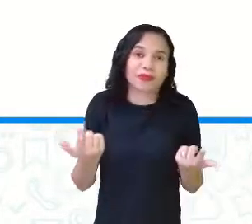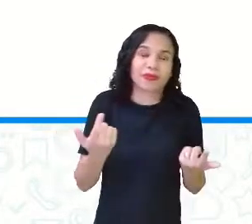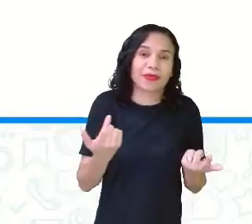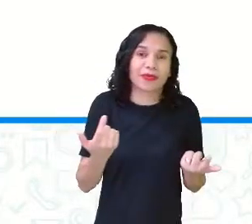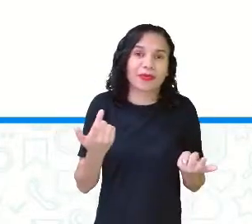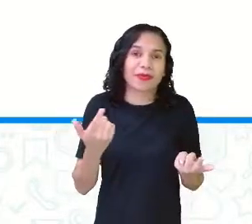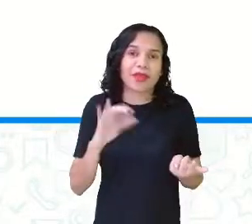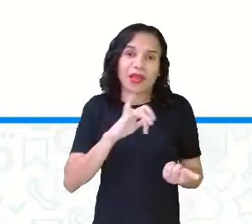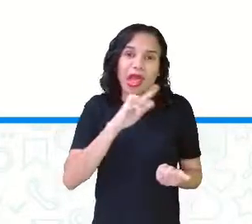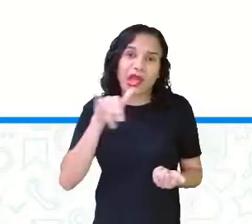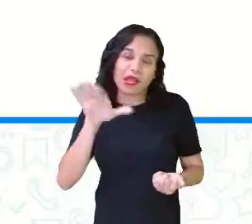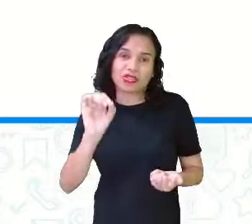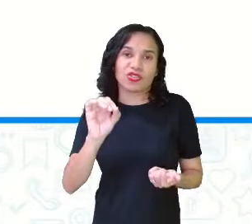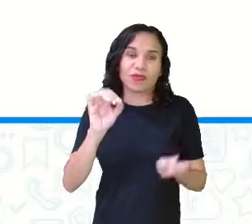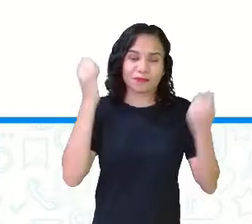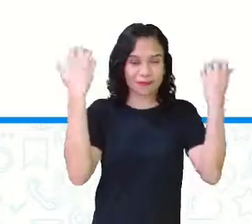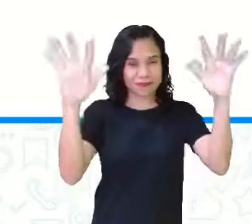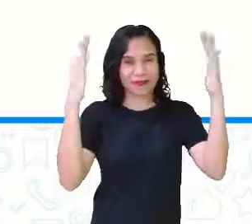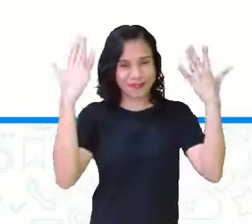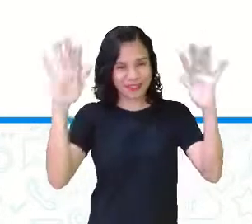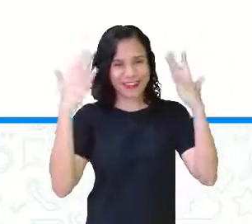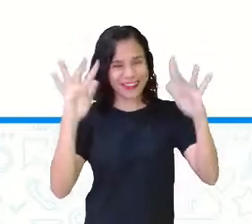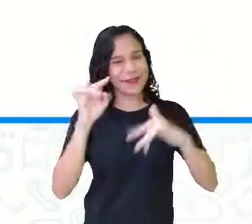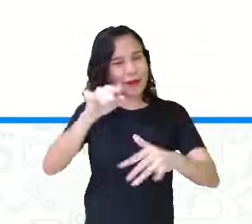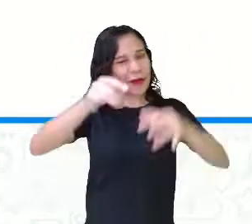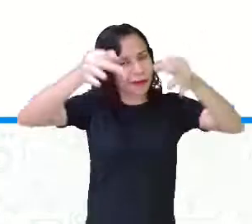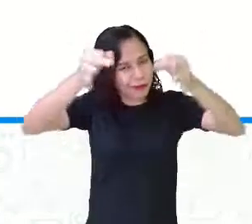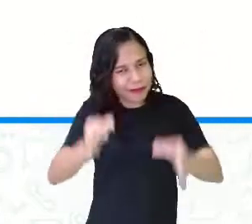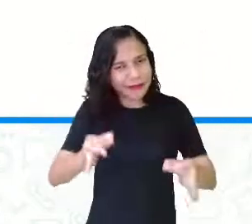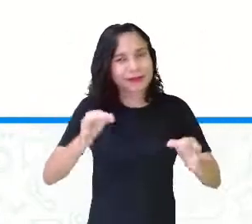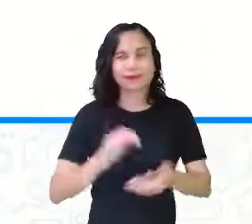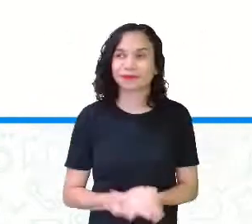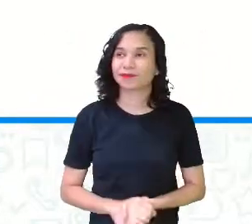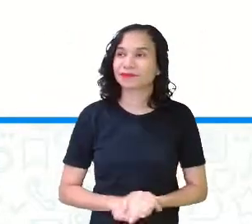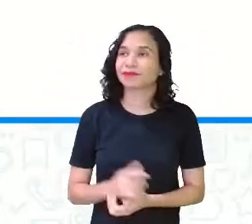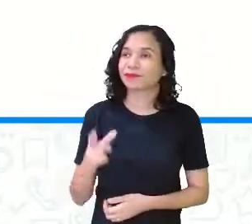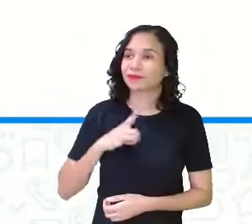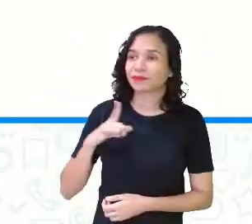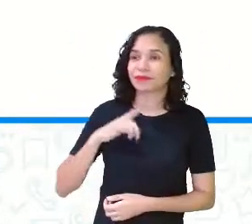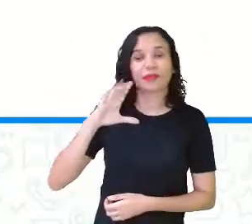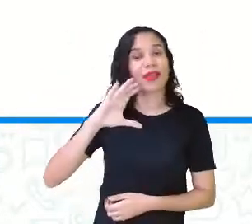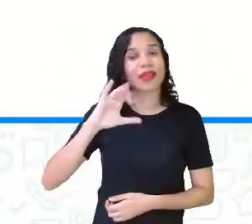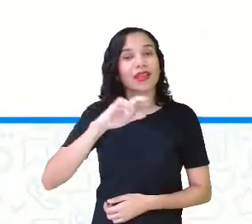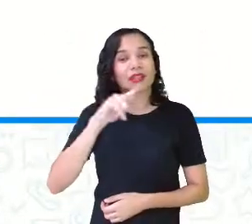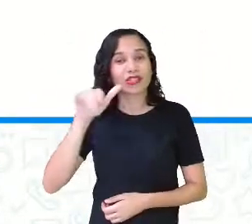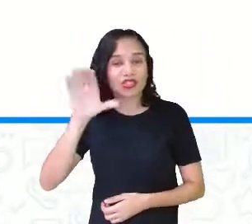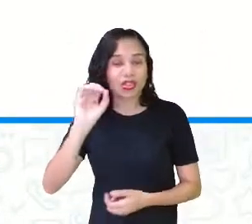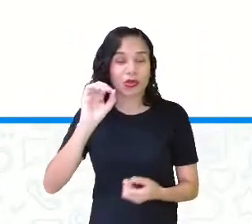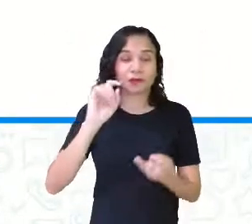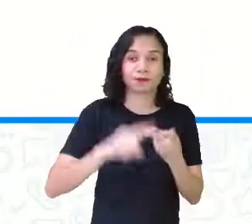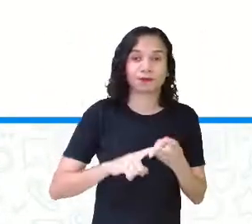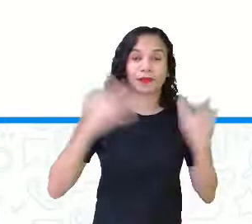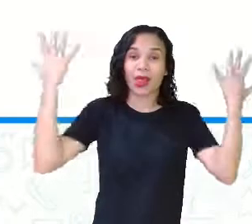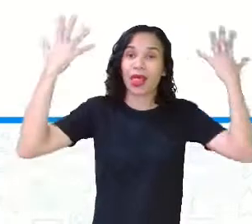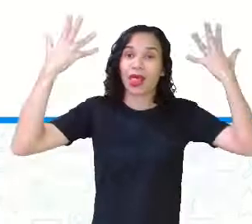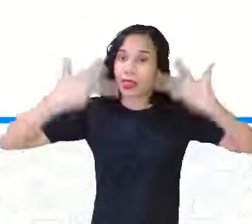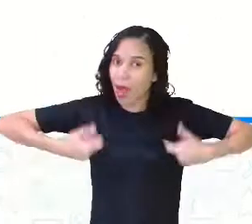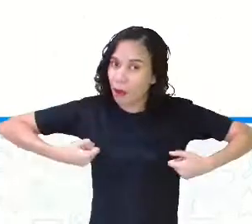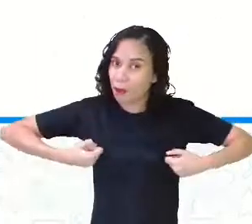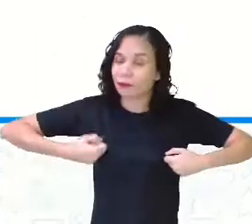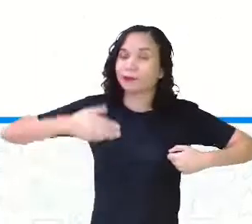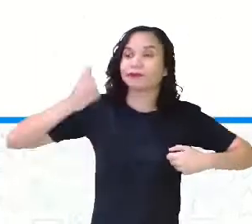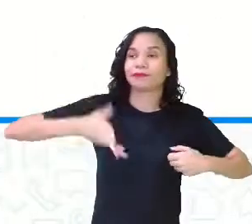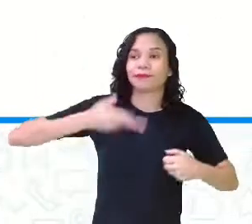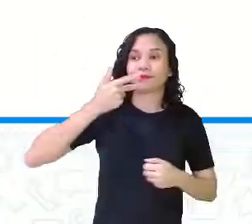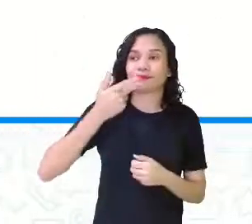falar com mais força. Então, parabéns, você acertou. Então, nós temos chão, nós temos leão, que também vocês